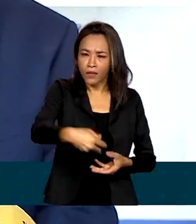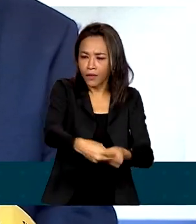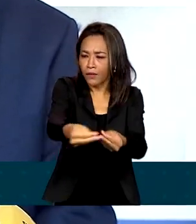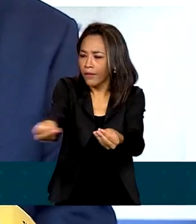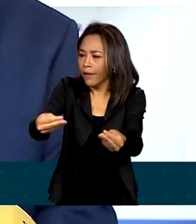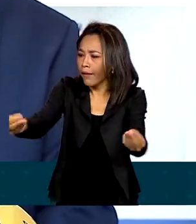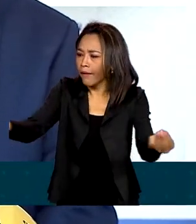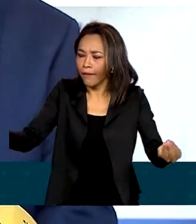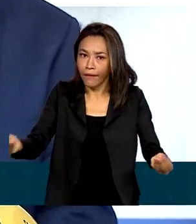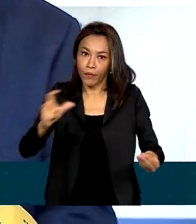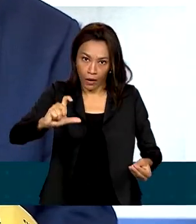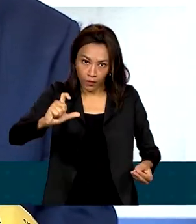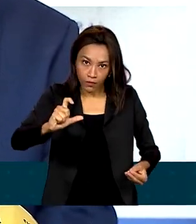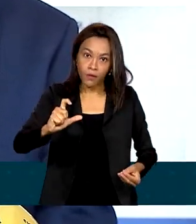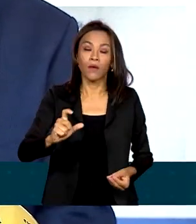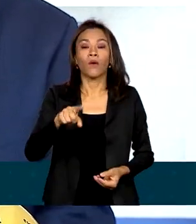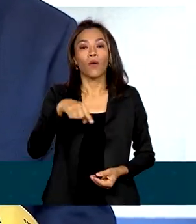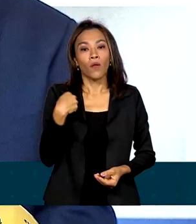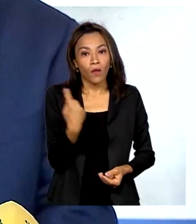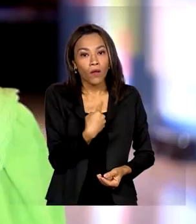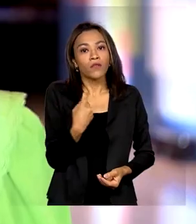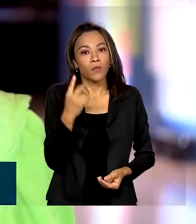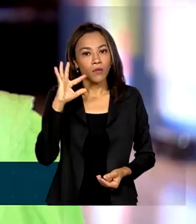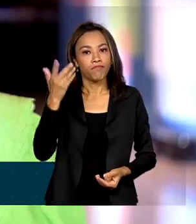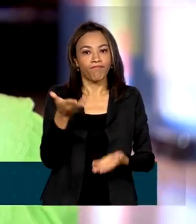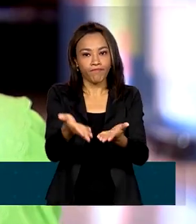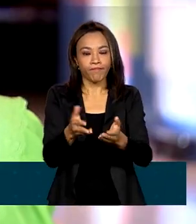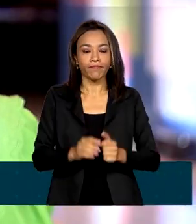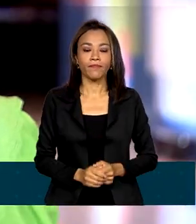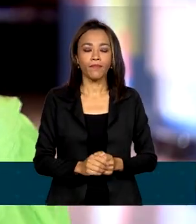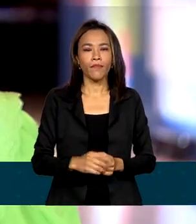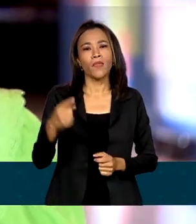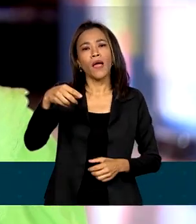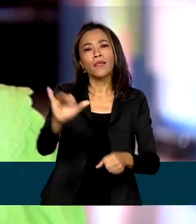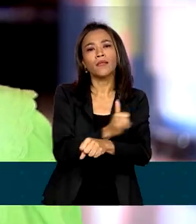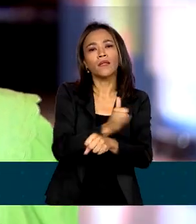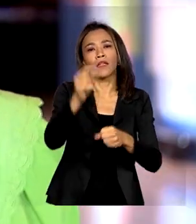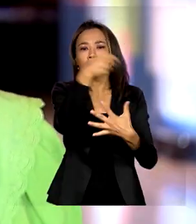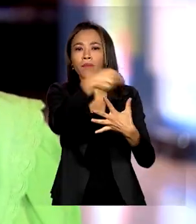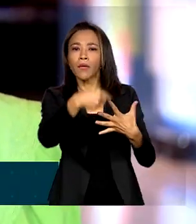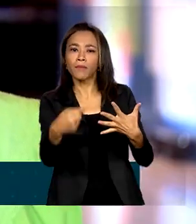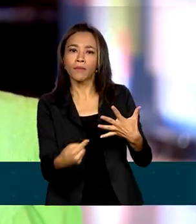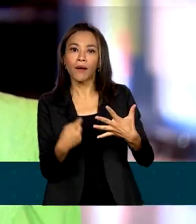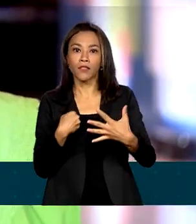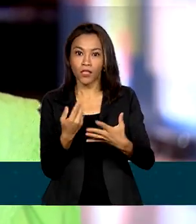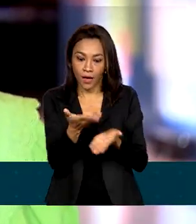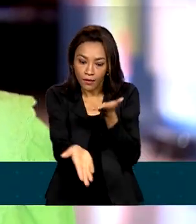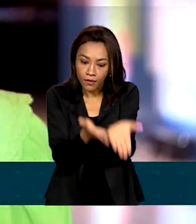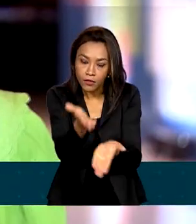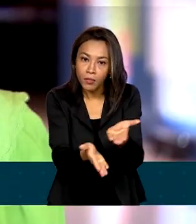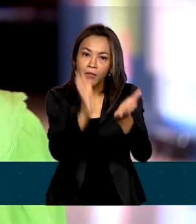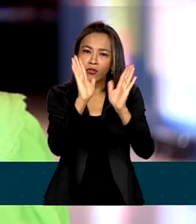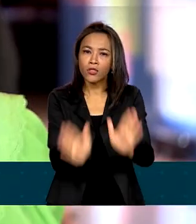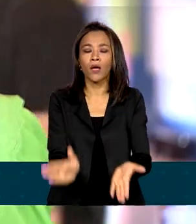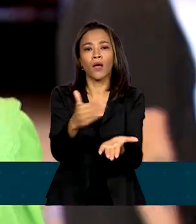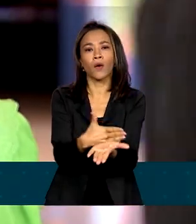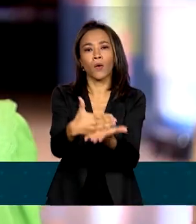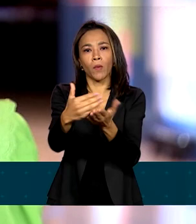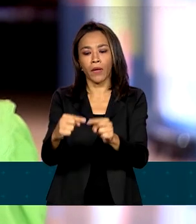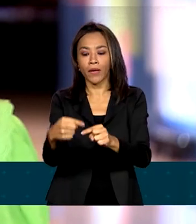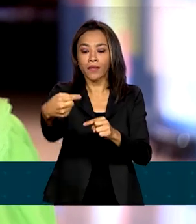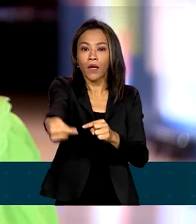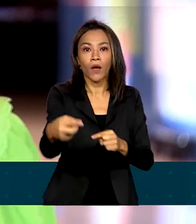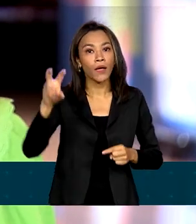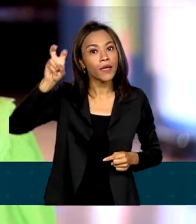substituir. Então nós estamos saindo na frente com relação a isso. As ações de atendimento já começam nesta quinta-feira com a chegada do